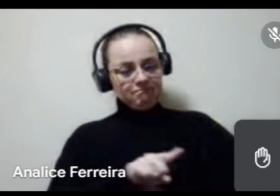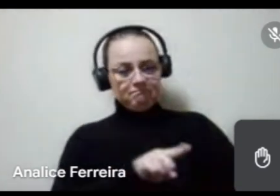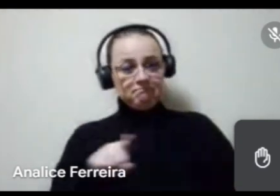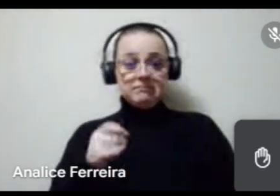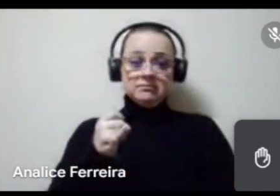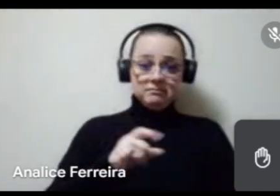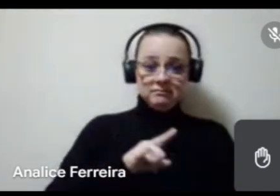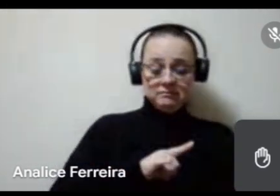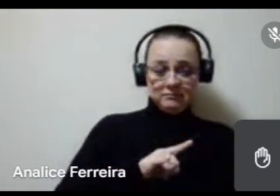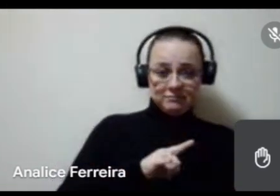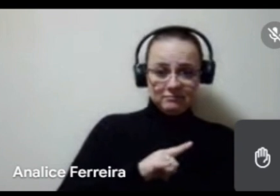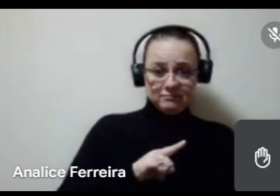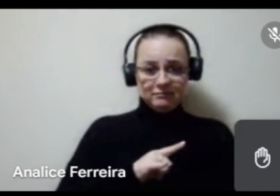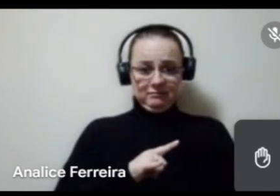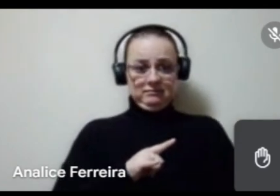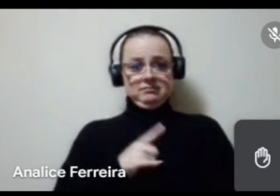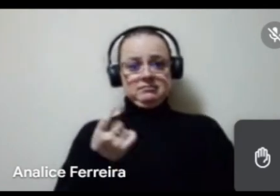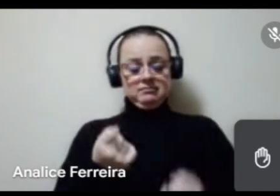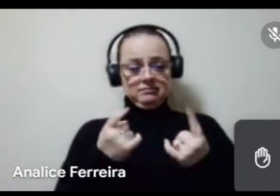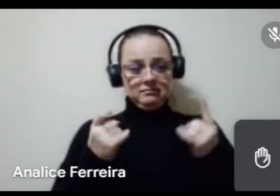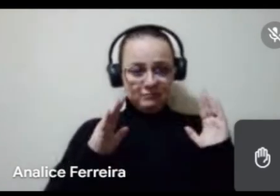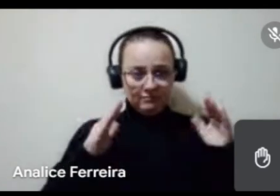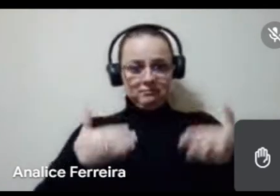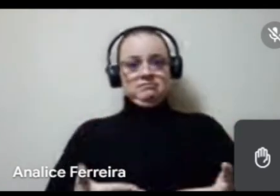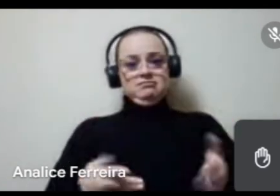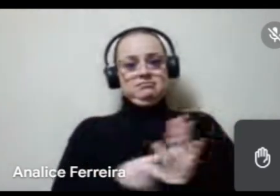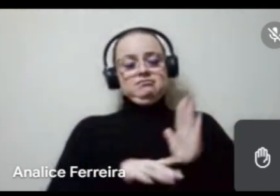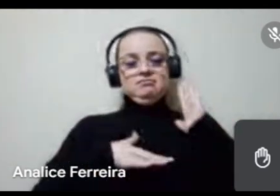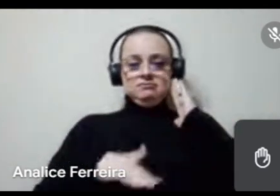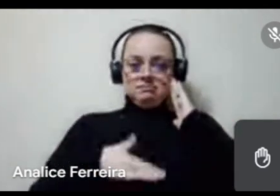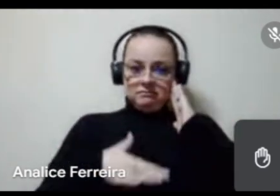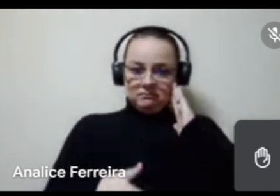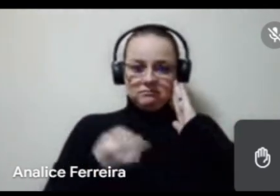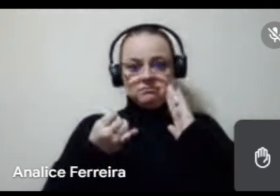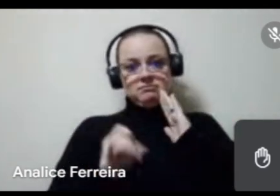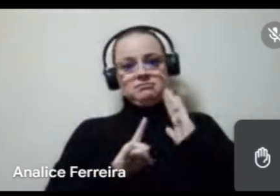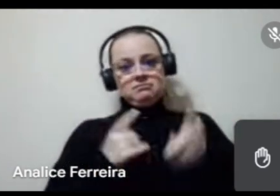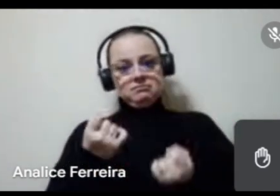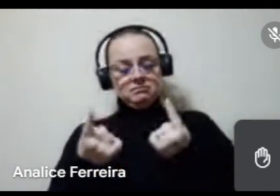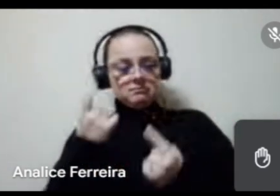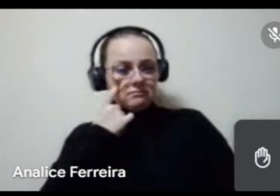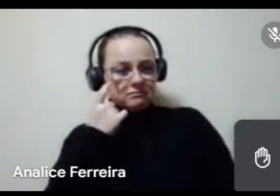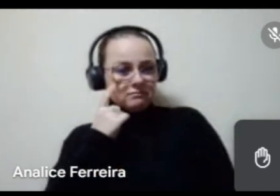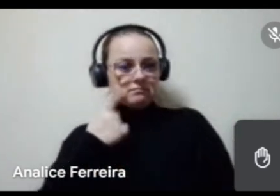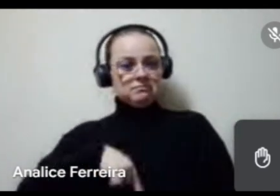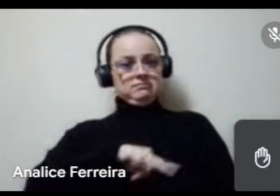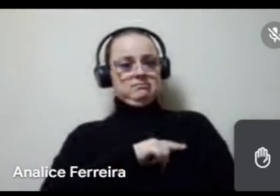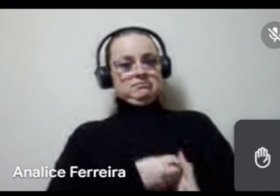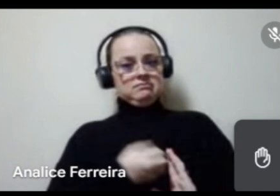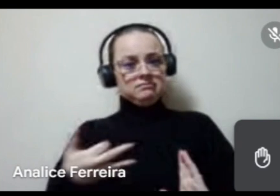já há algo direcionado para DJ, se já há algo pensado para a nossa classe,